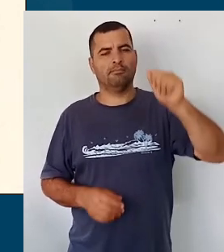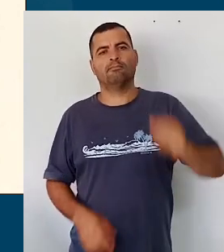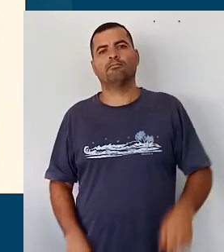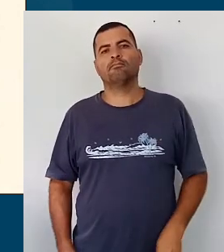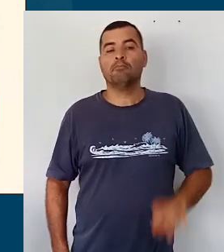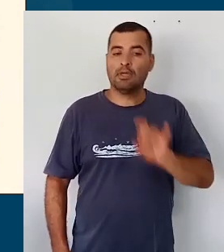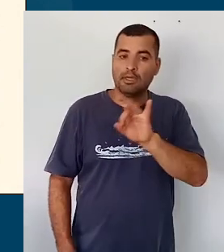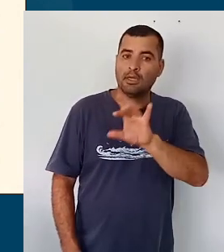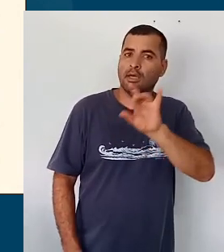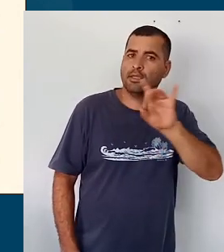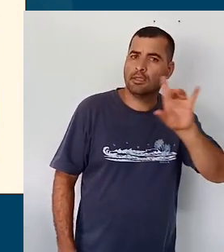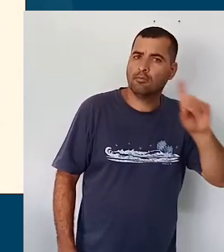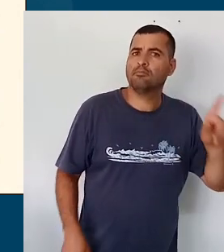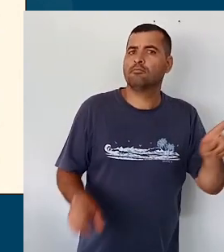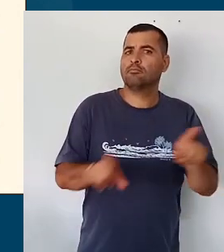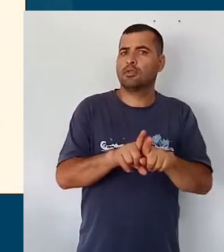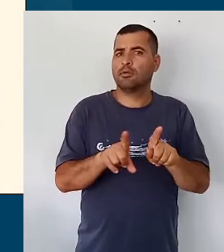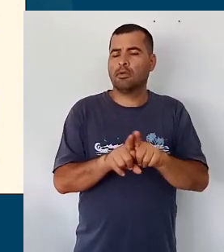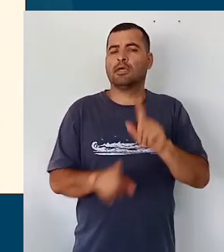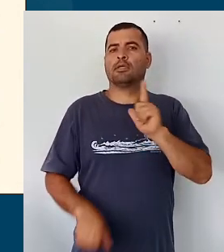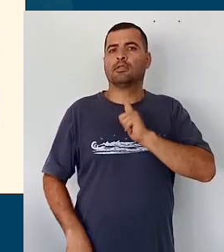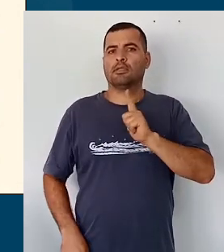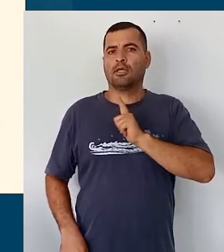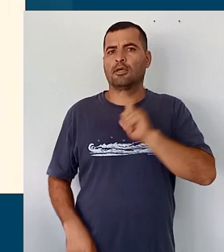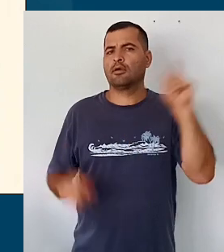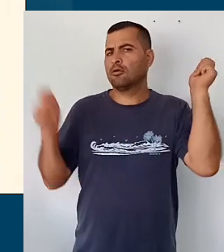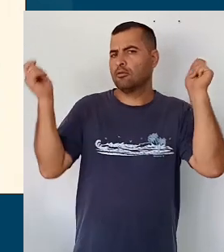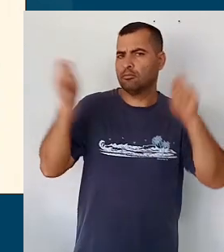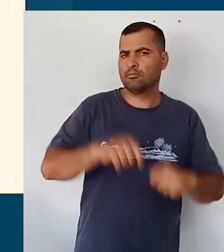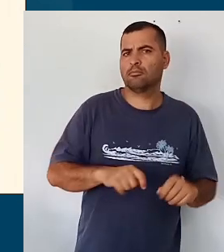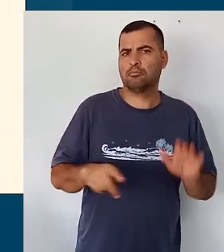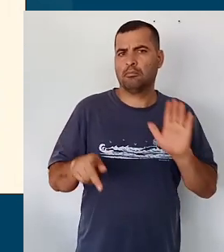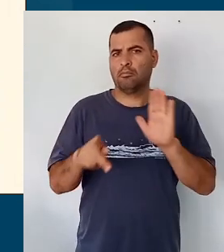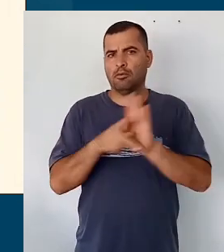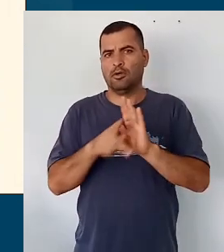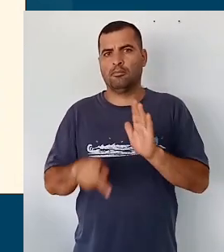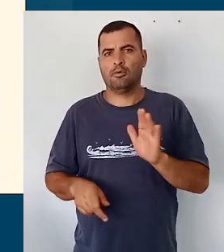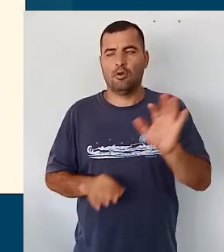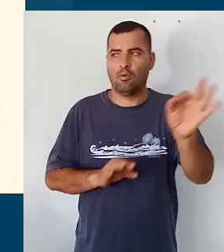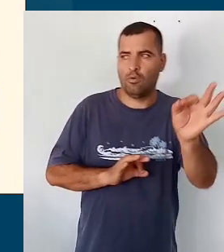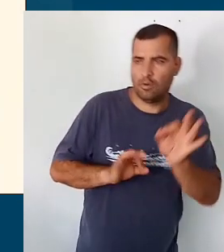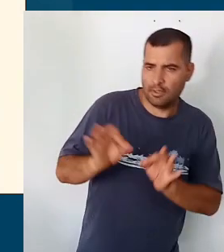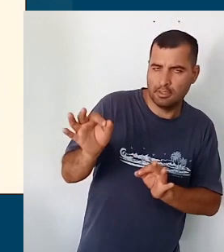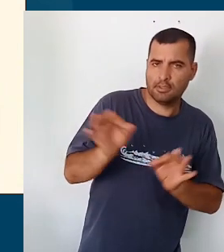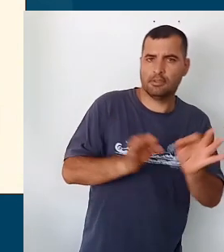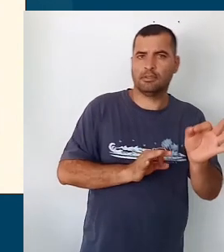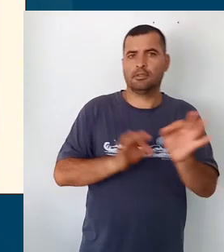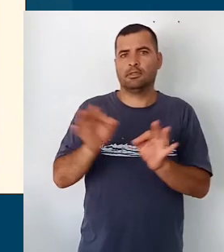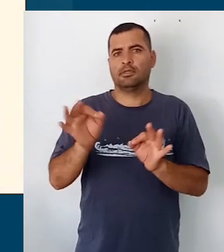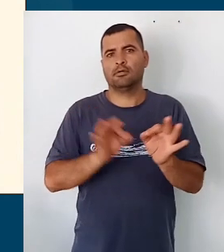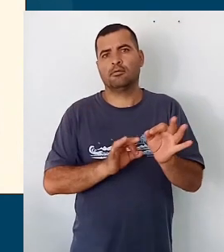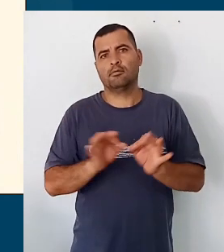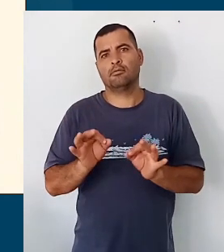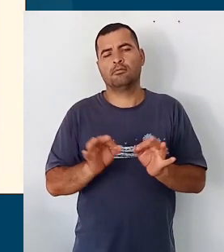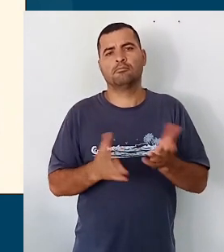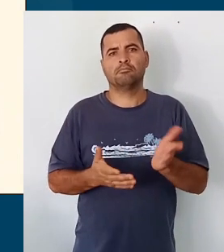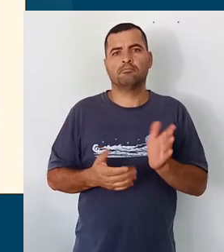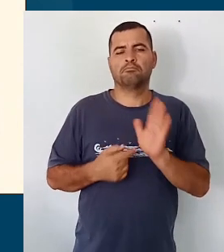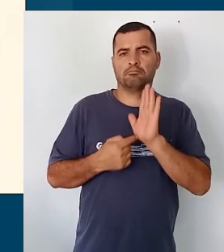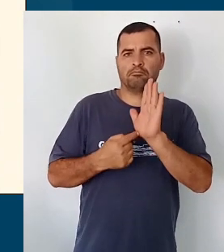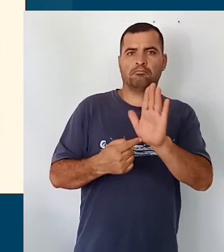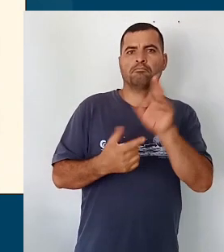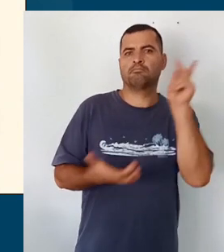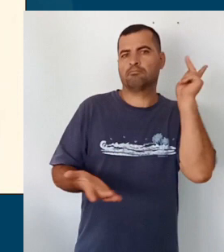componentes também tem as suas competências específicas. Então, a organização ela traz